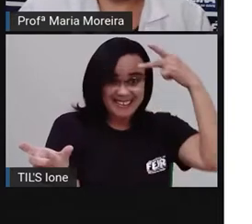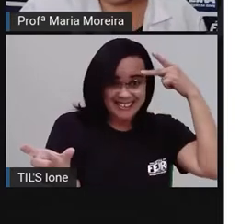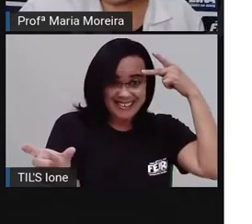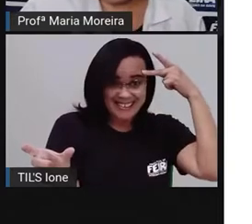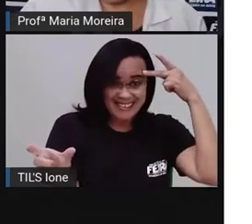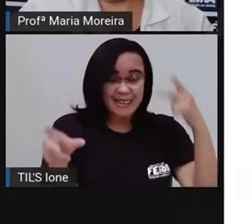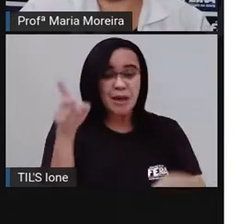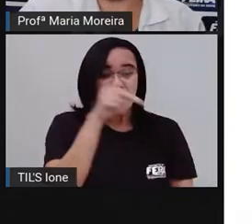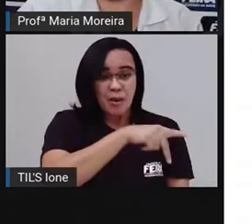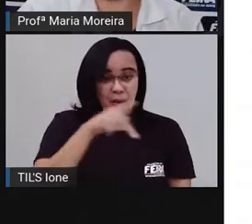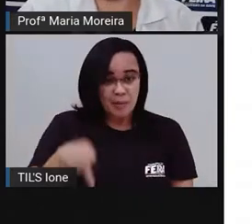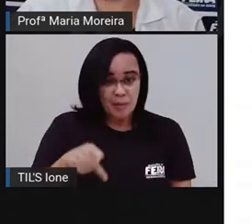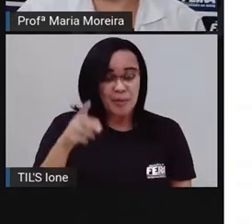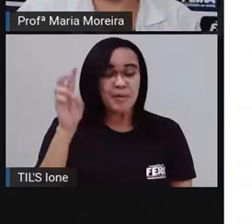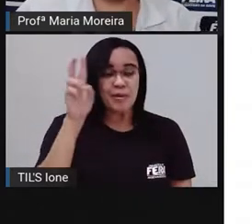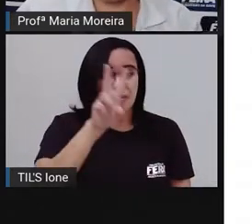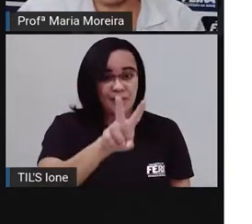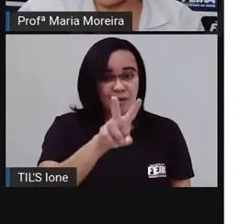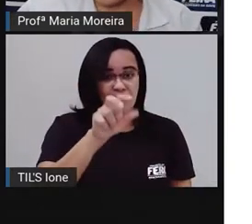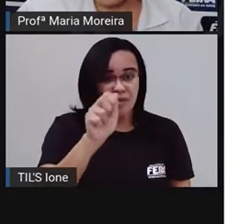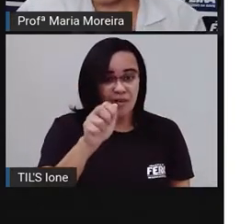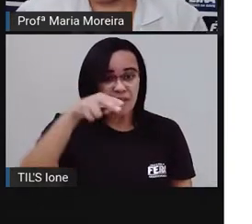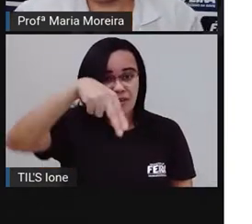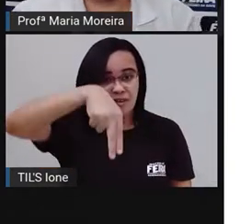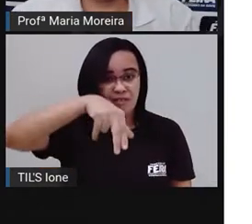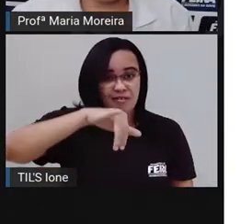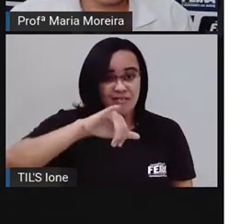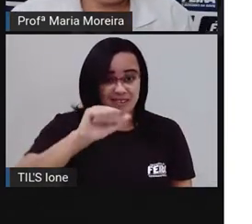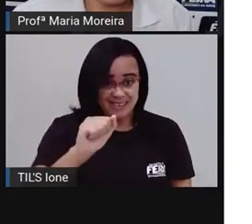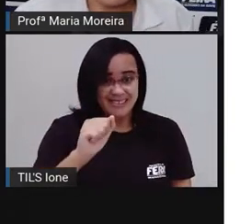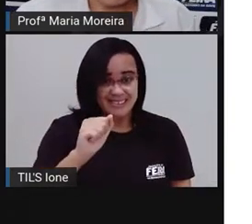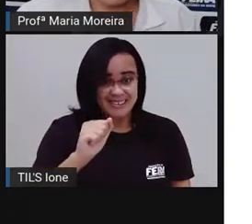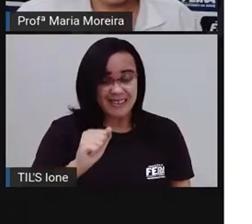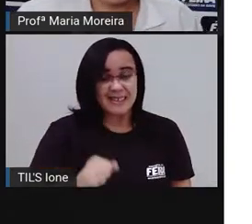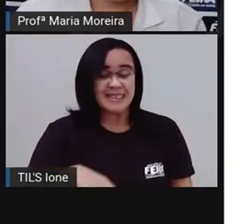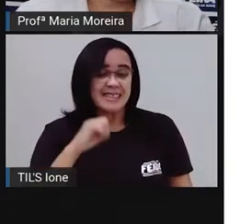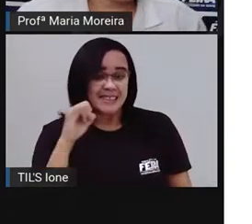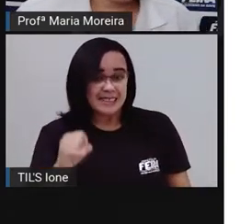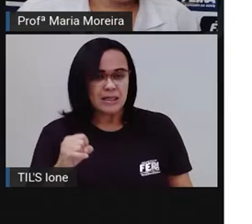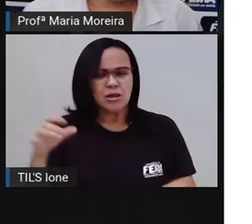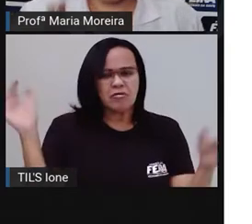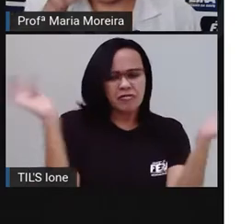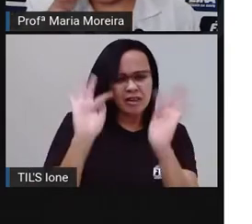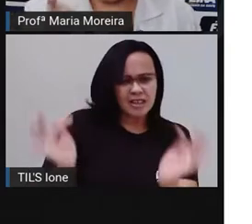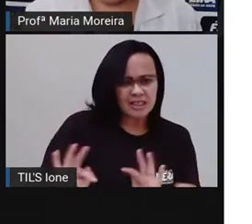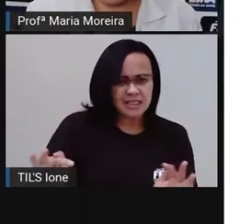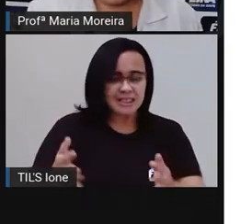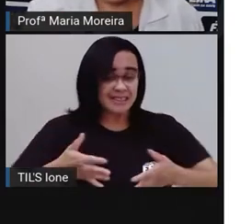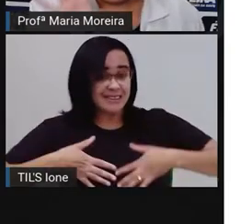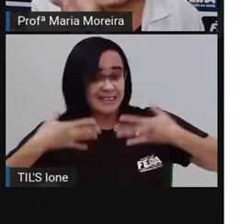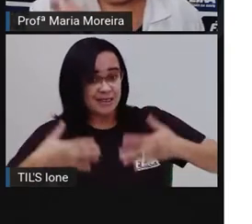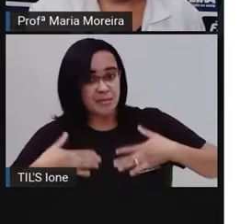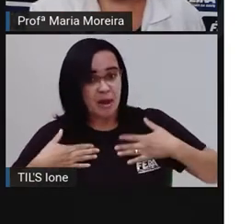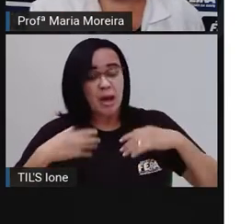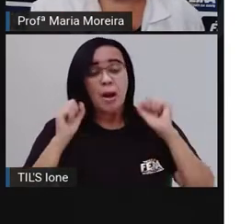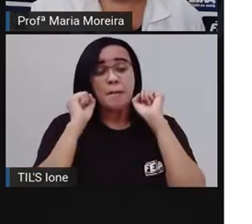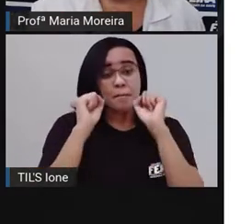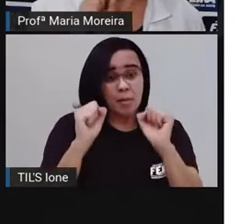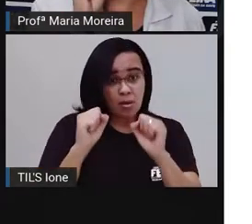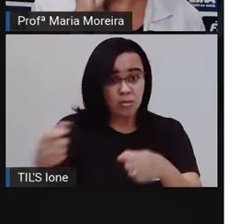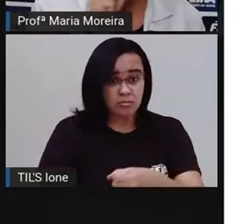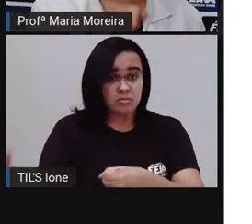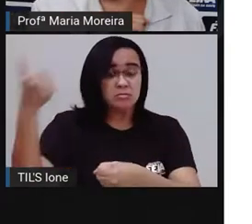provânia é muito feliz, provânia é muito animada, eu posso substituir aí provânia, que é o meu